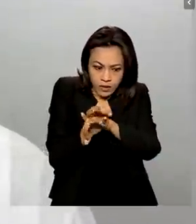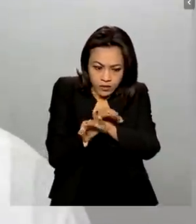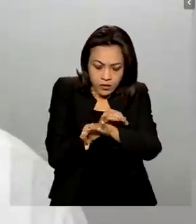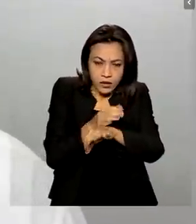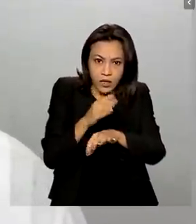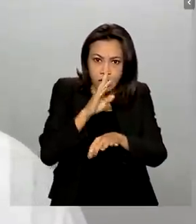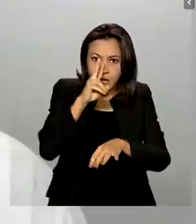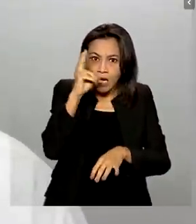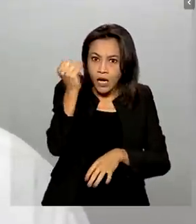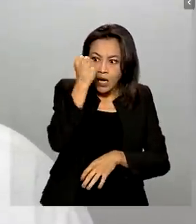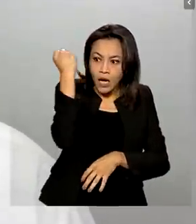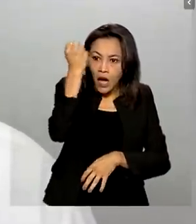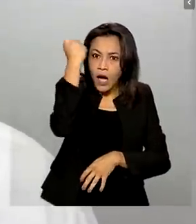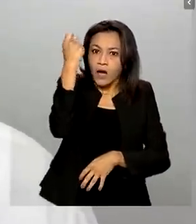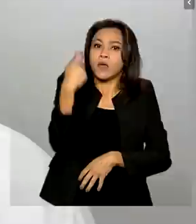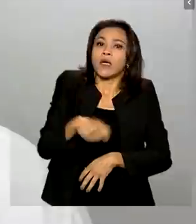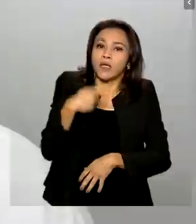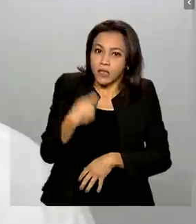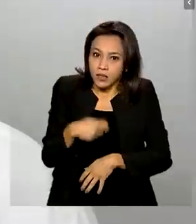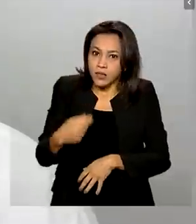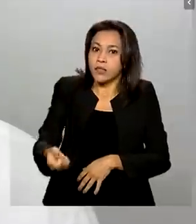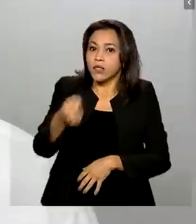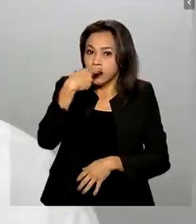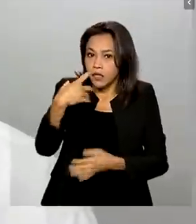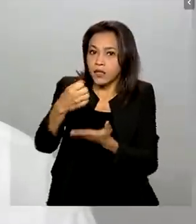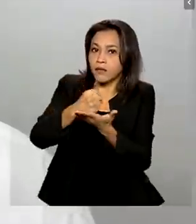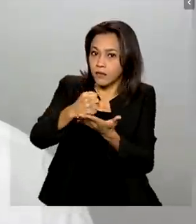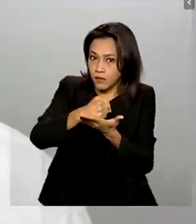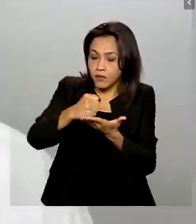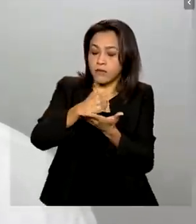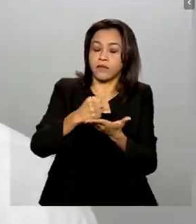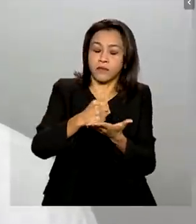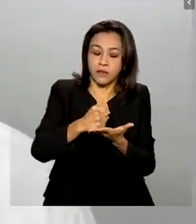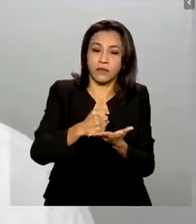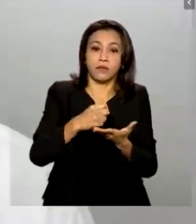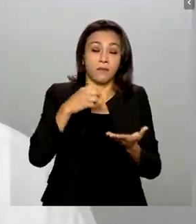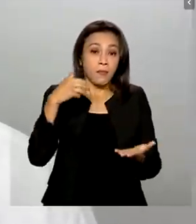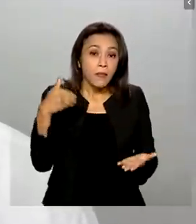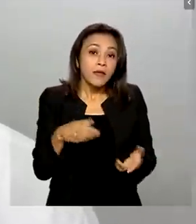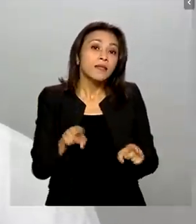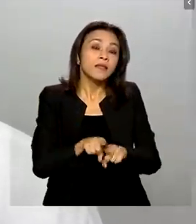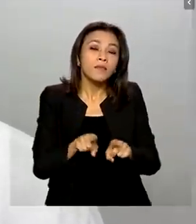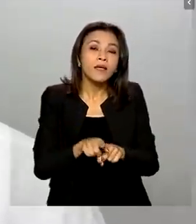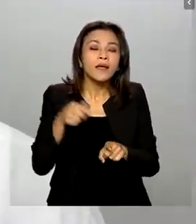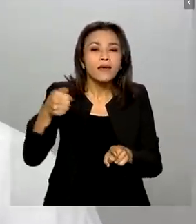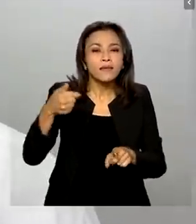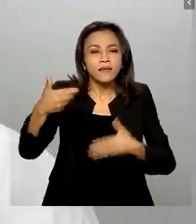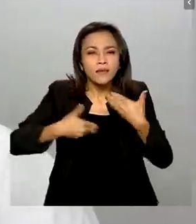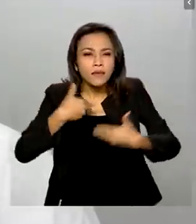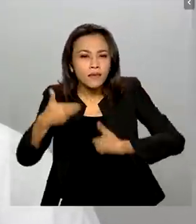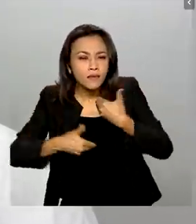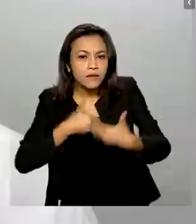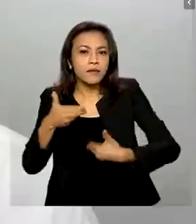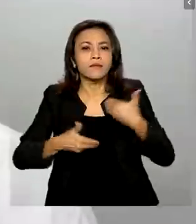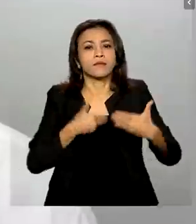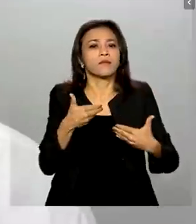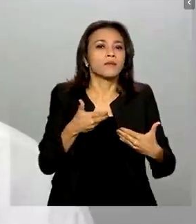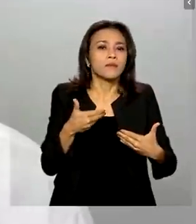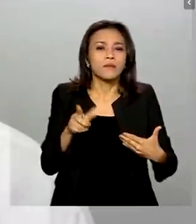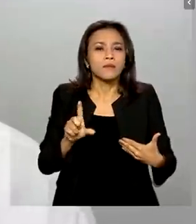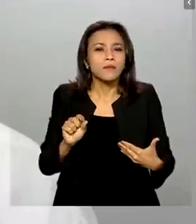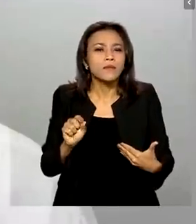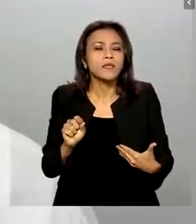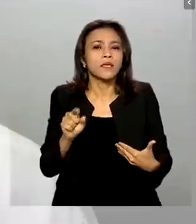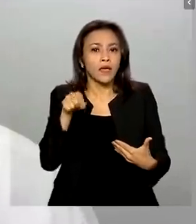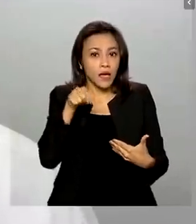pessoa vai tomar o medicamento. Então, existir a possibilidade desse tratamento é algo que a considera que o